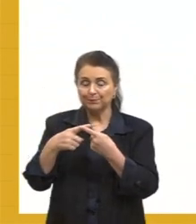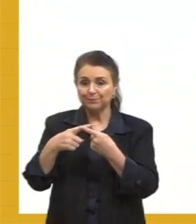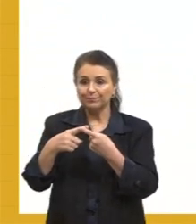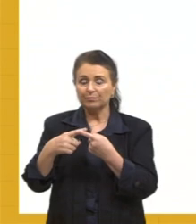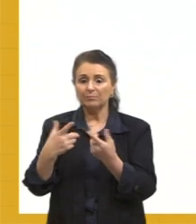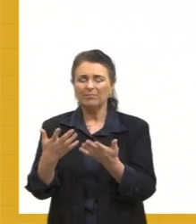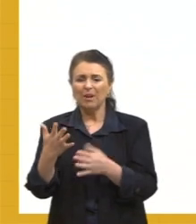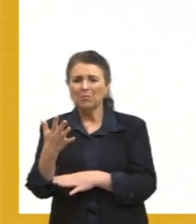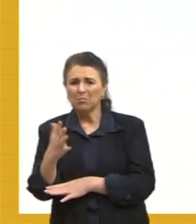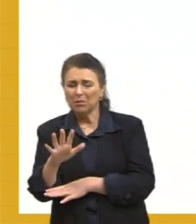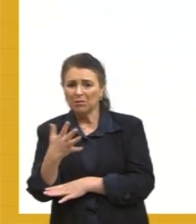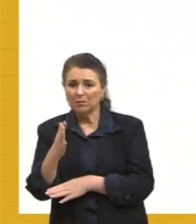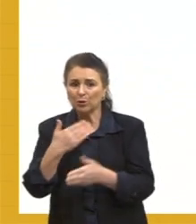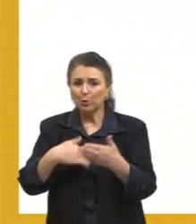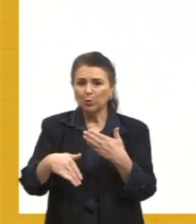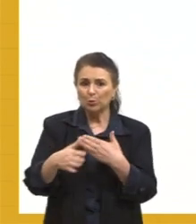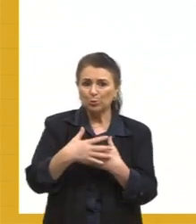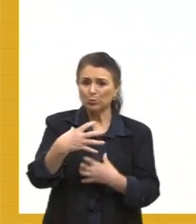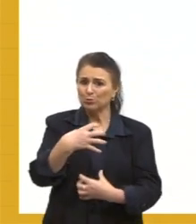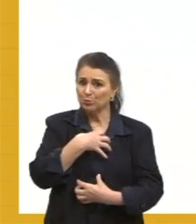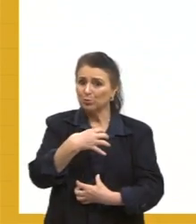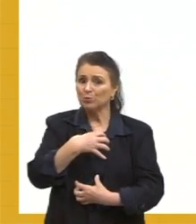mais ou menos tudo da mesma forma.